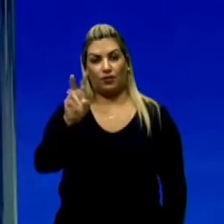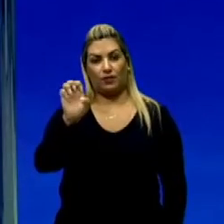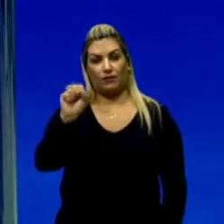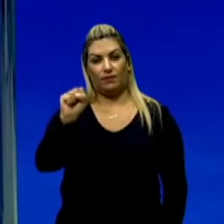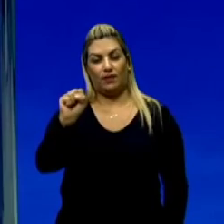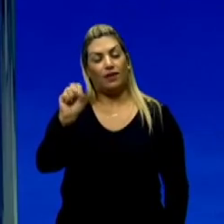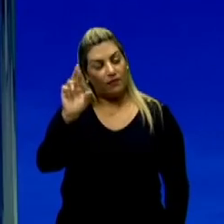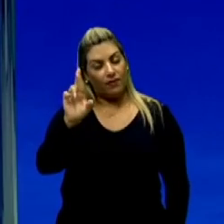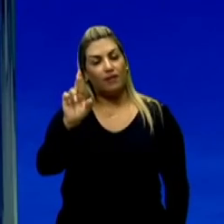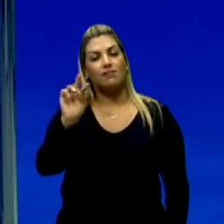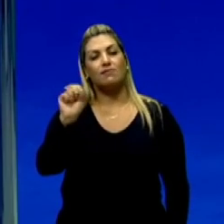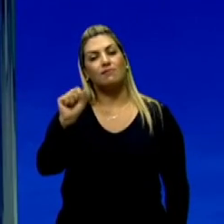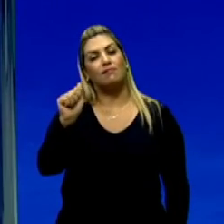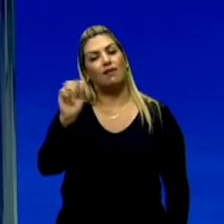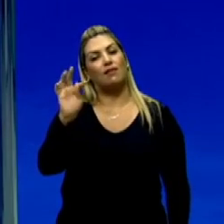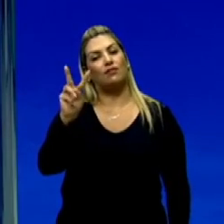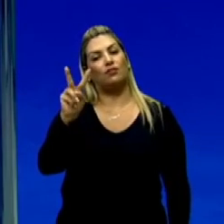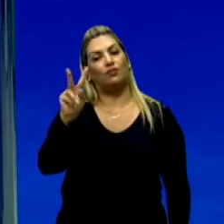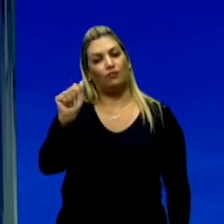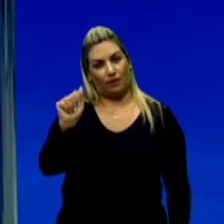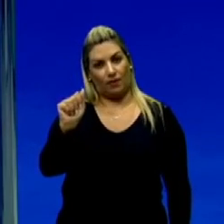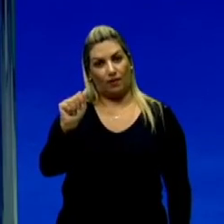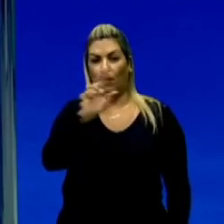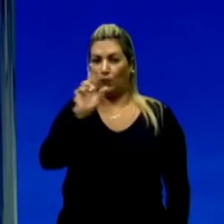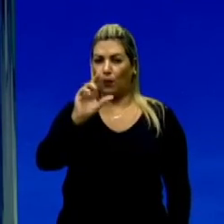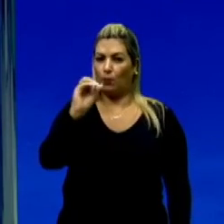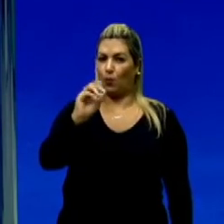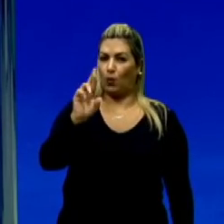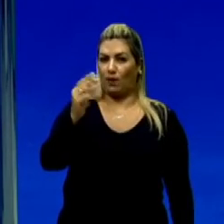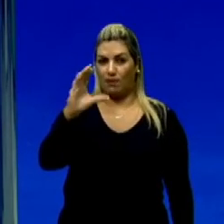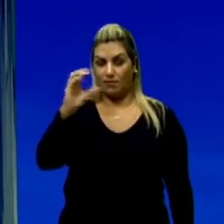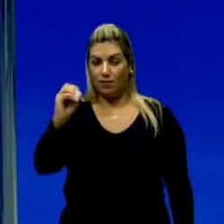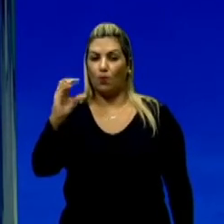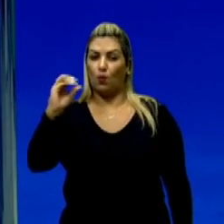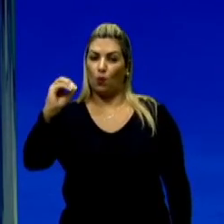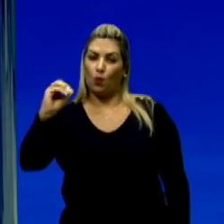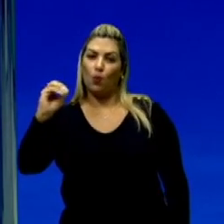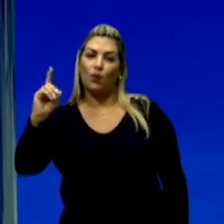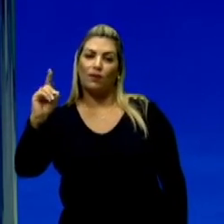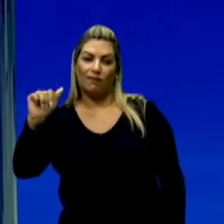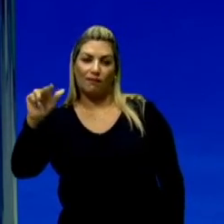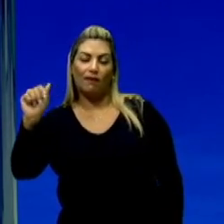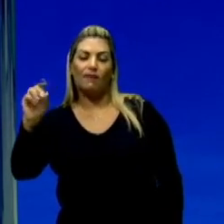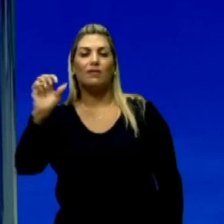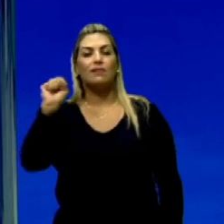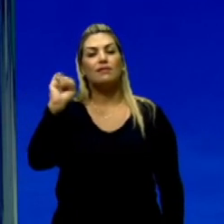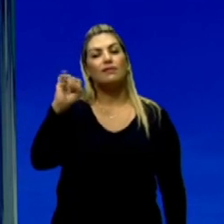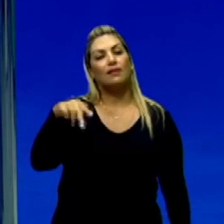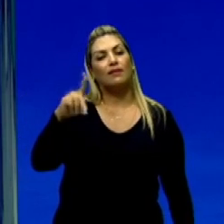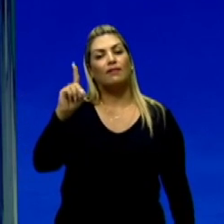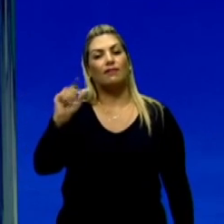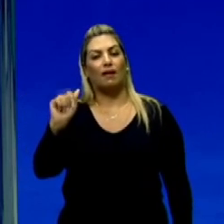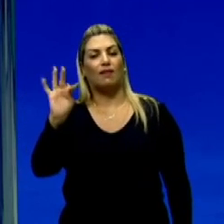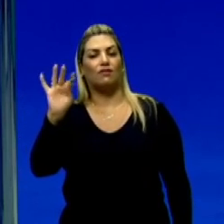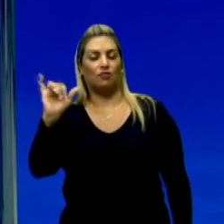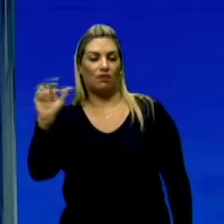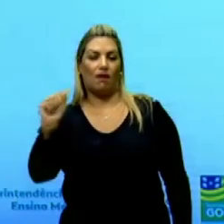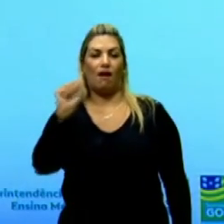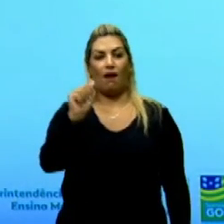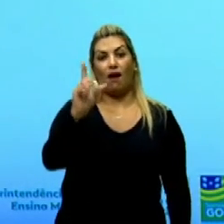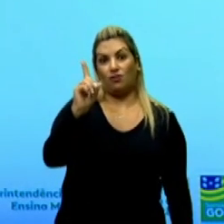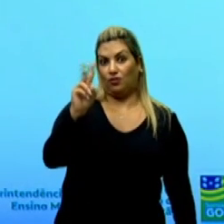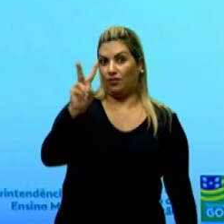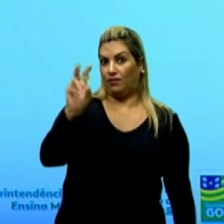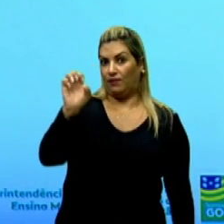conjunção adversativa, nós damos o nome de oração coordenada, sindética, adversativa. Chico Bento,